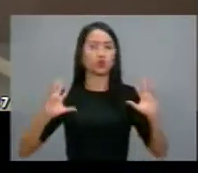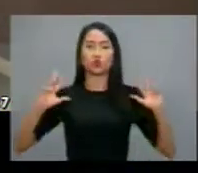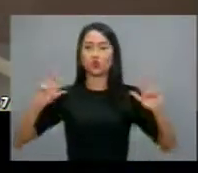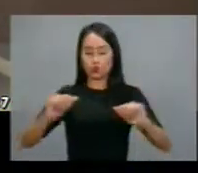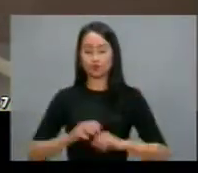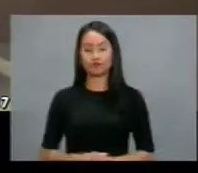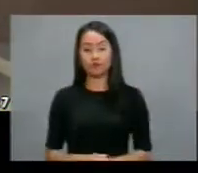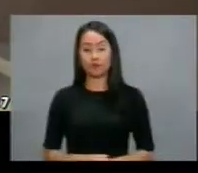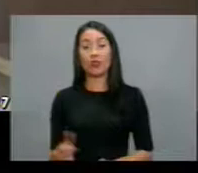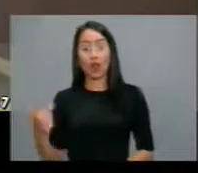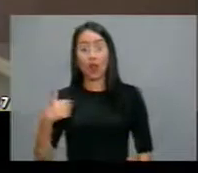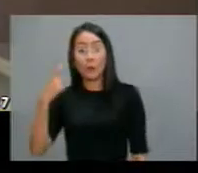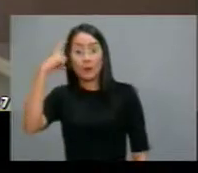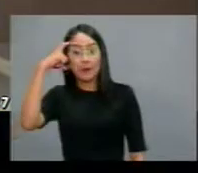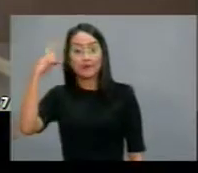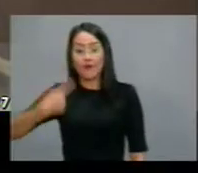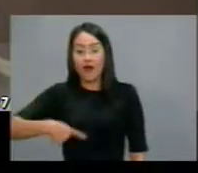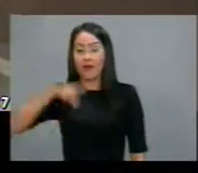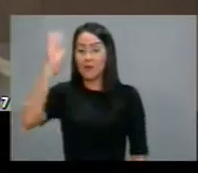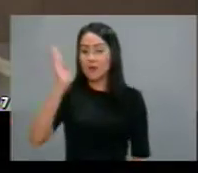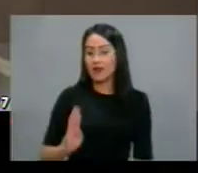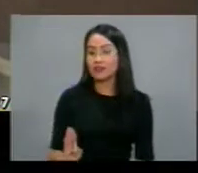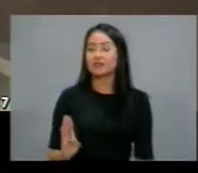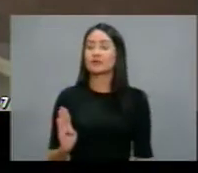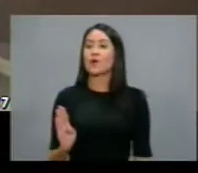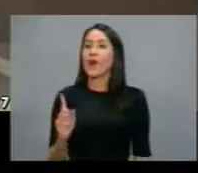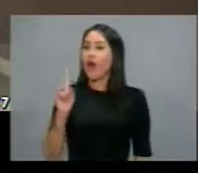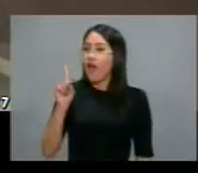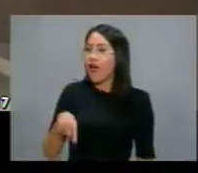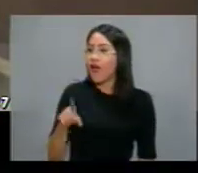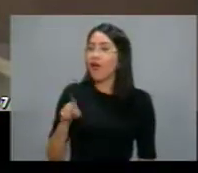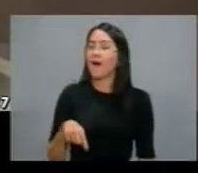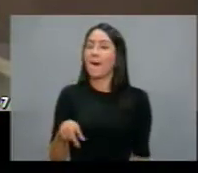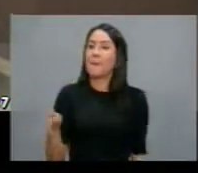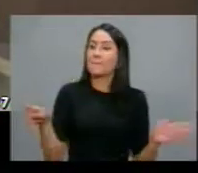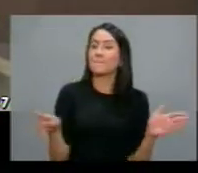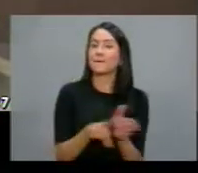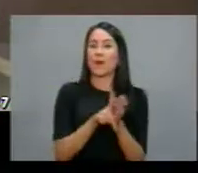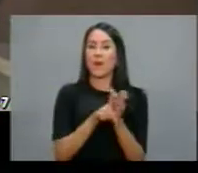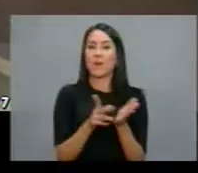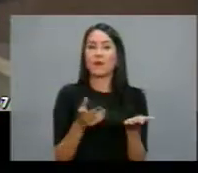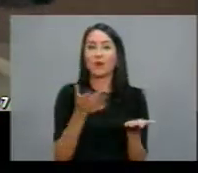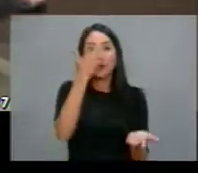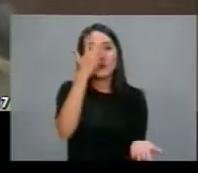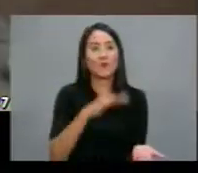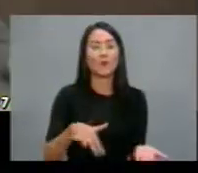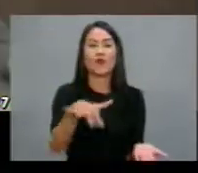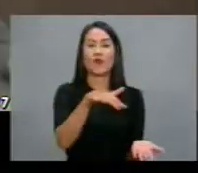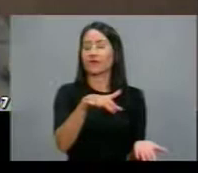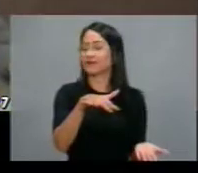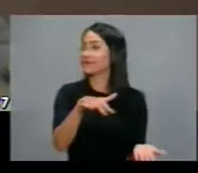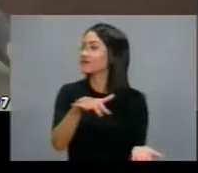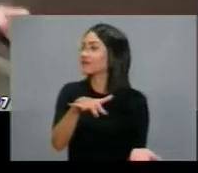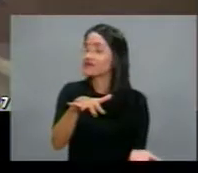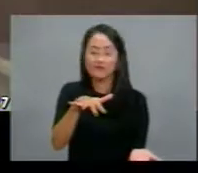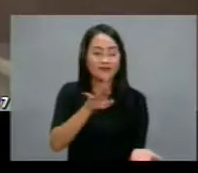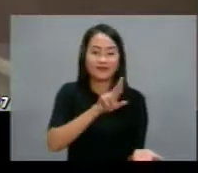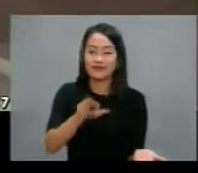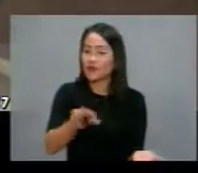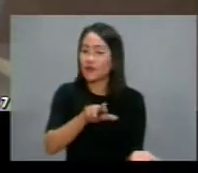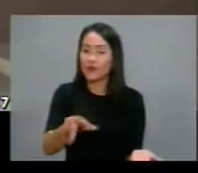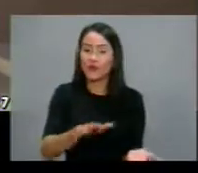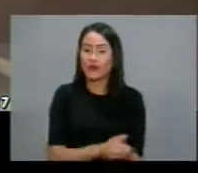um Estado brasileiro, que esse Estado era clientelista, patrimonialista. Sequer a isso, é uma